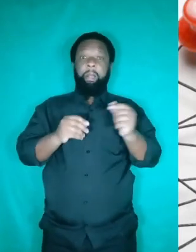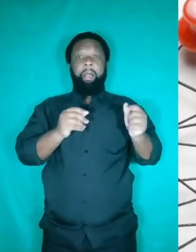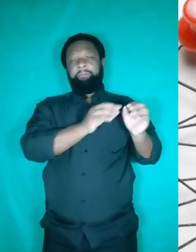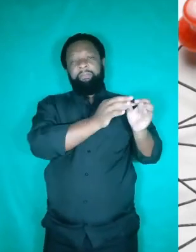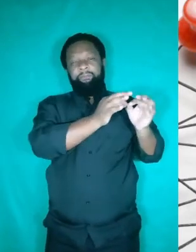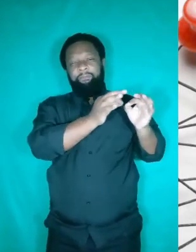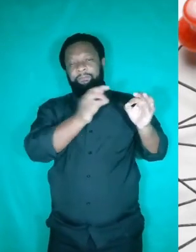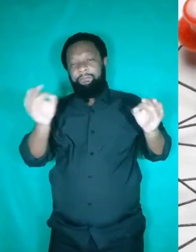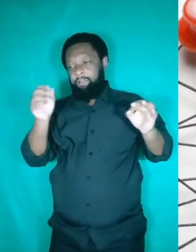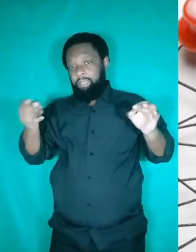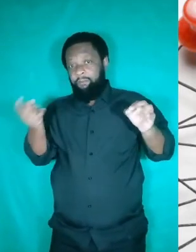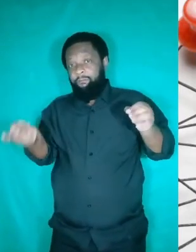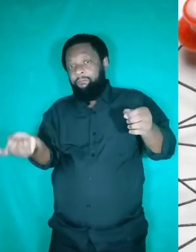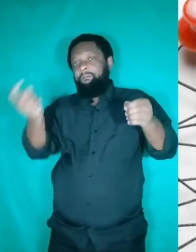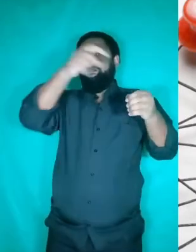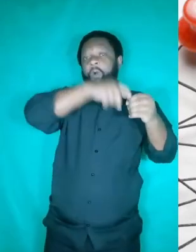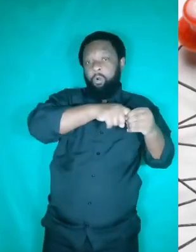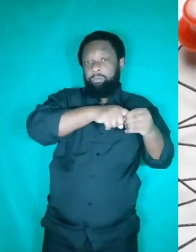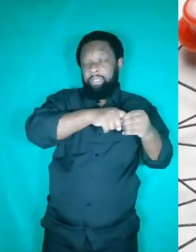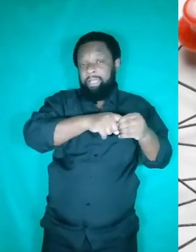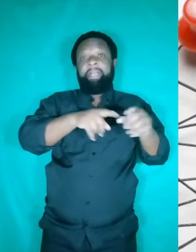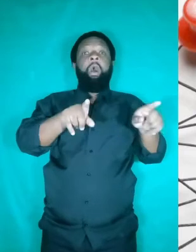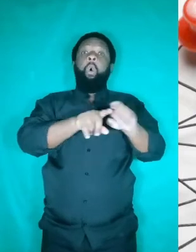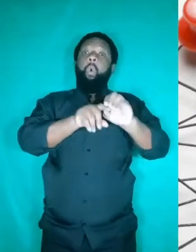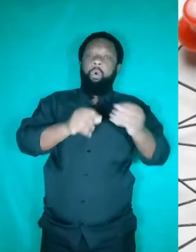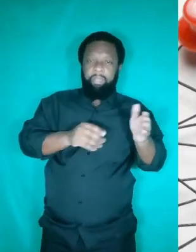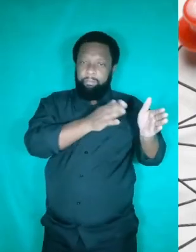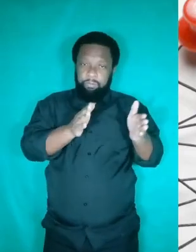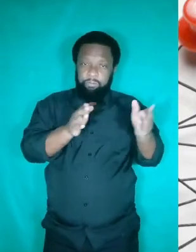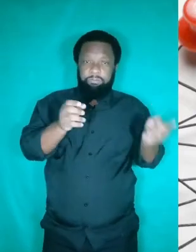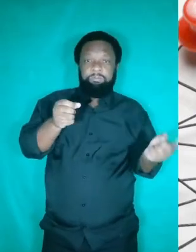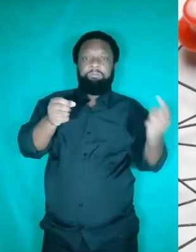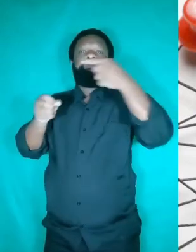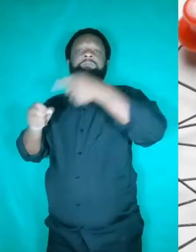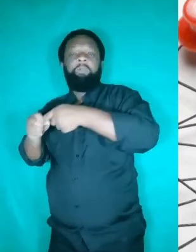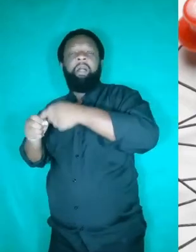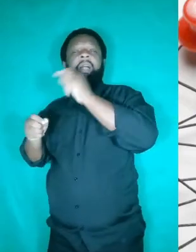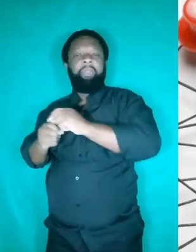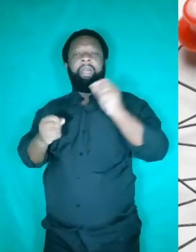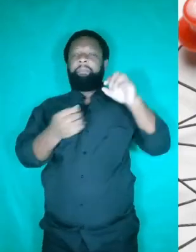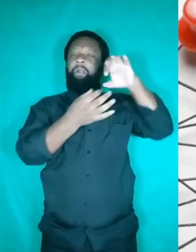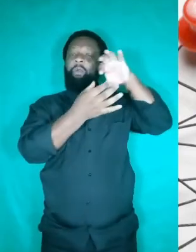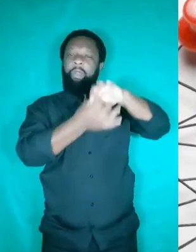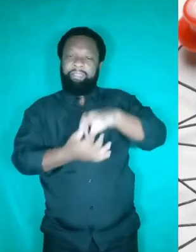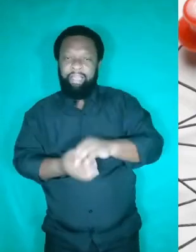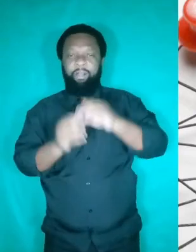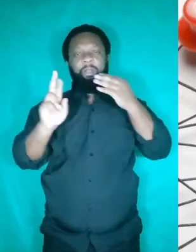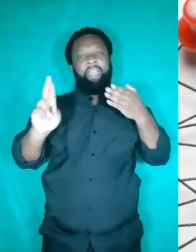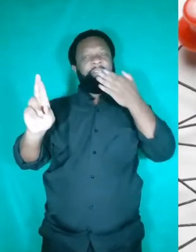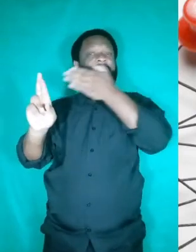ou para antecipar uma informação que ainda vai ser mencionada, estabelecem a coesão referencial.